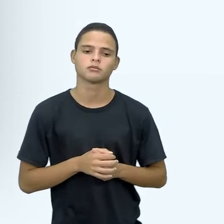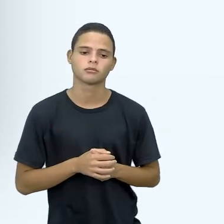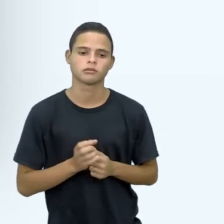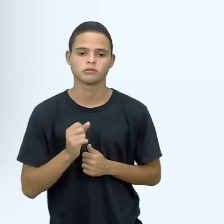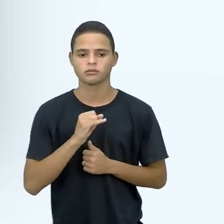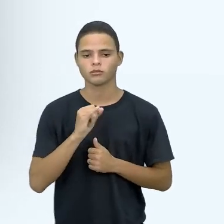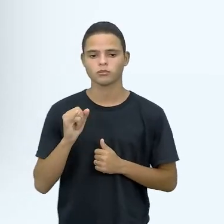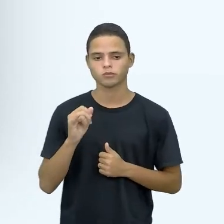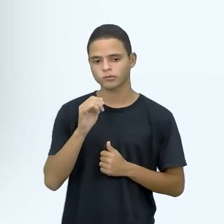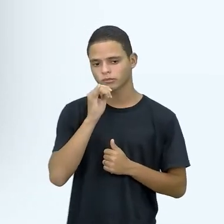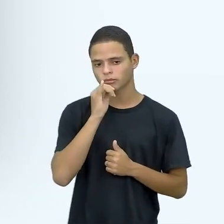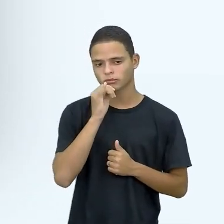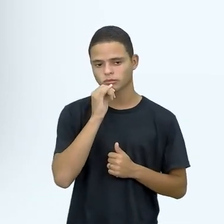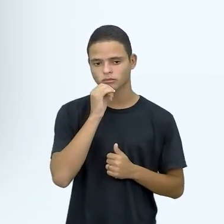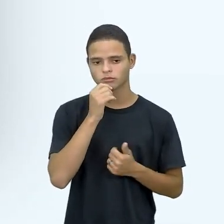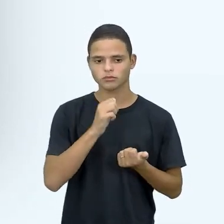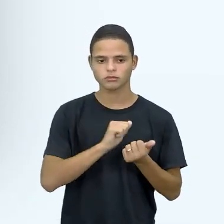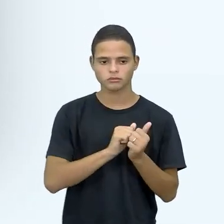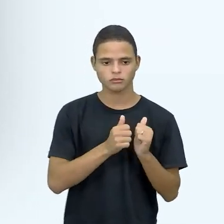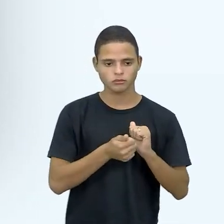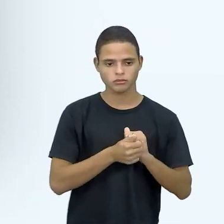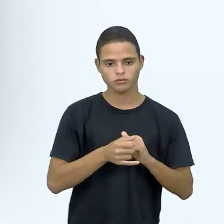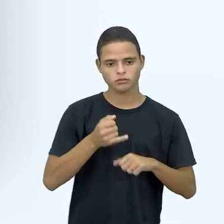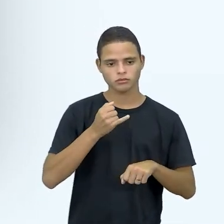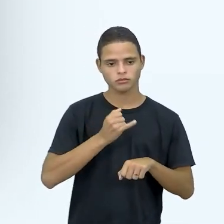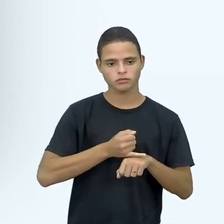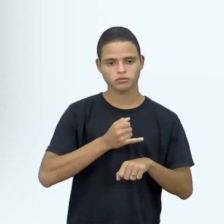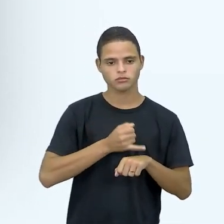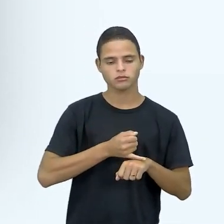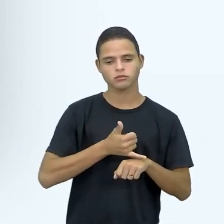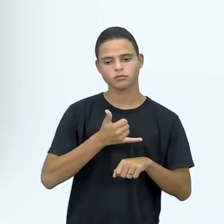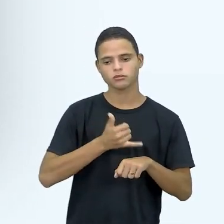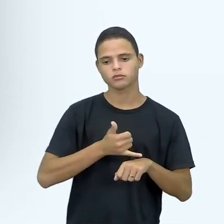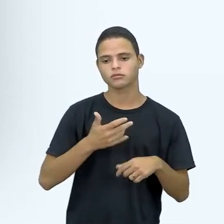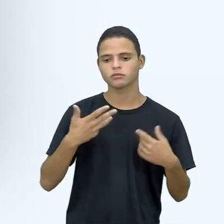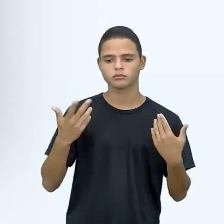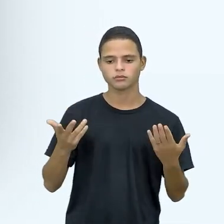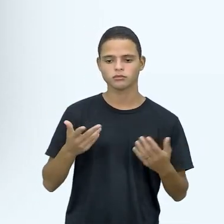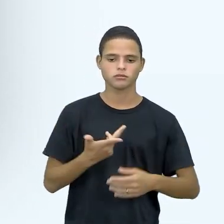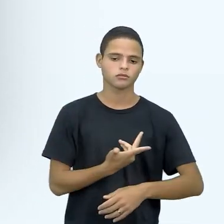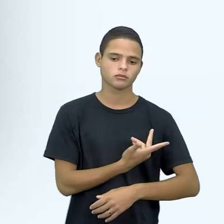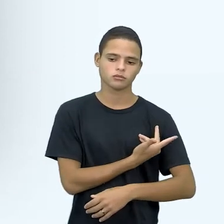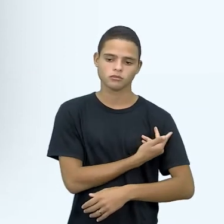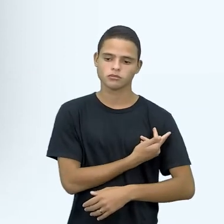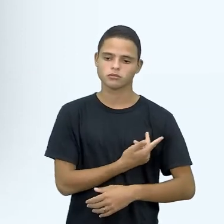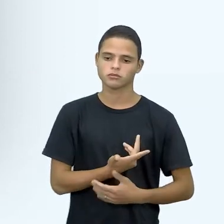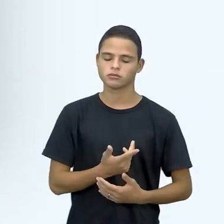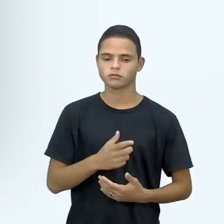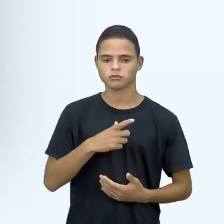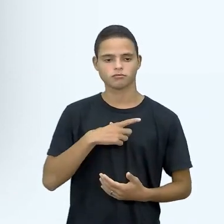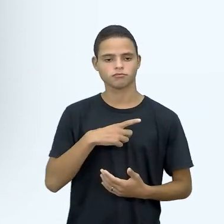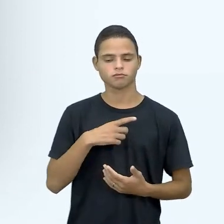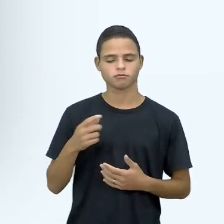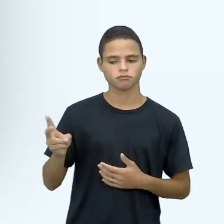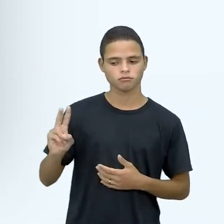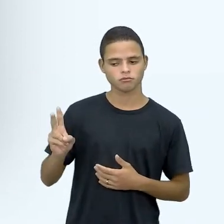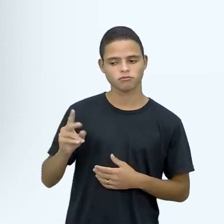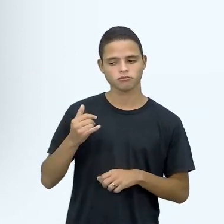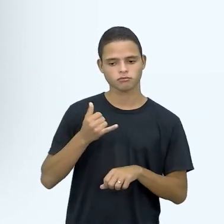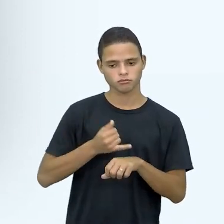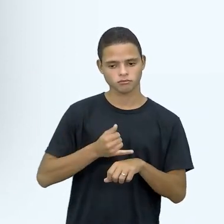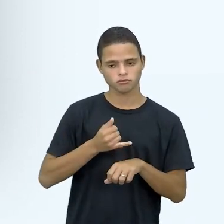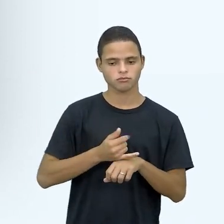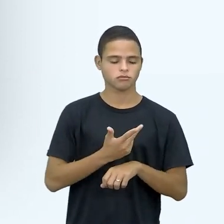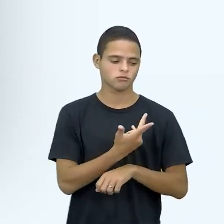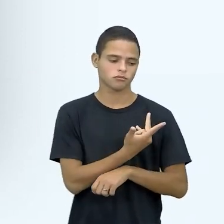pode ser corrigida temporalmente, né, com uma dieta rica em ferro, né, ou com a ingestão de complexos vitamínicos, né, em minerais contendo ferro, né, também